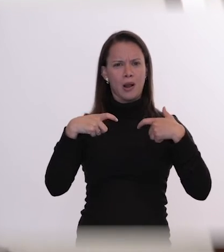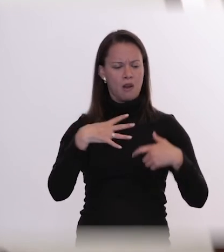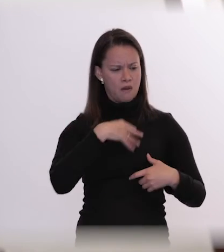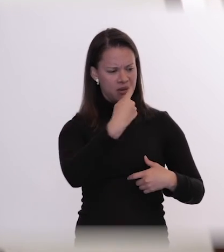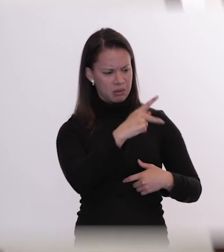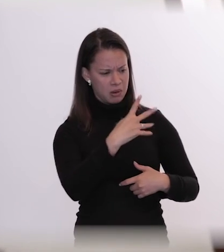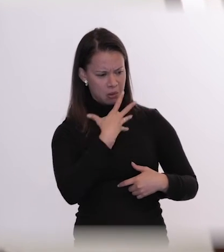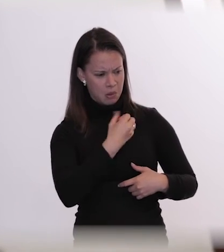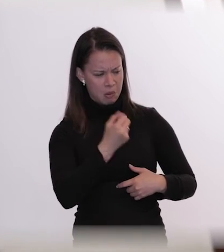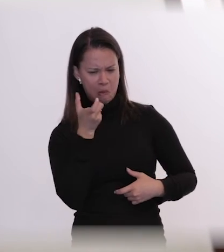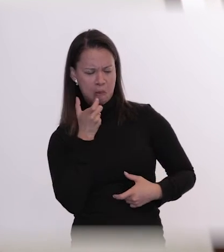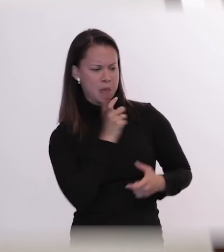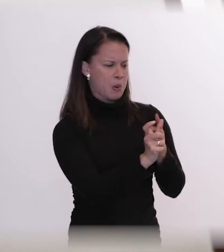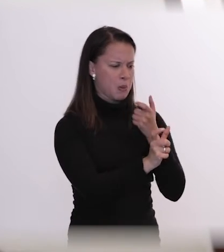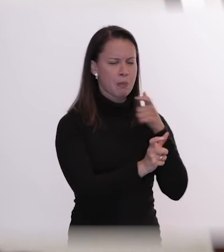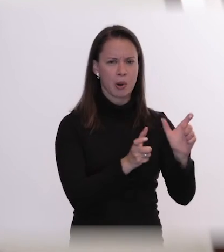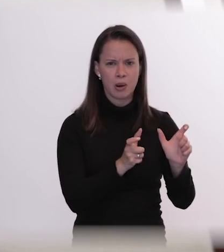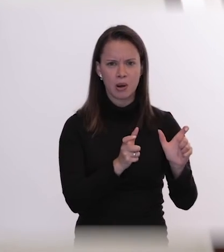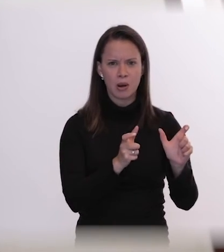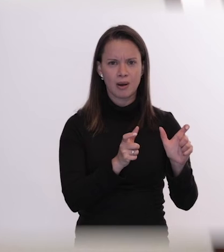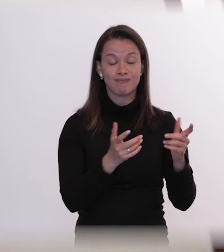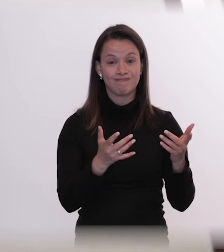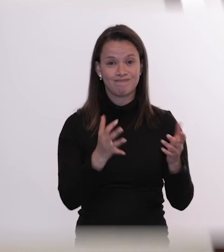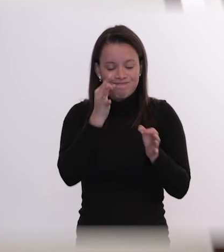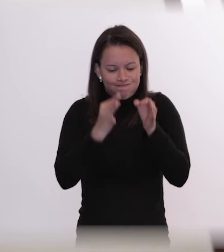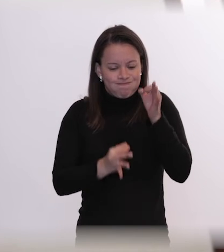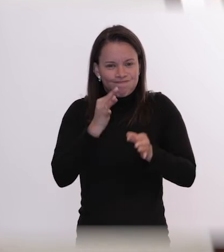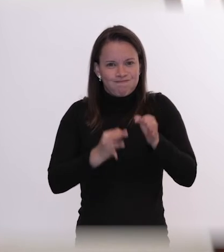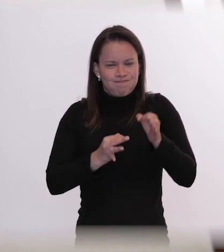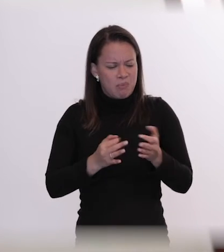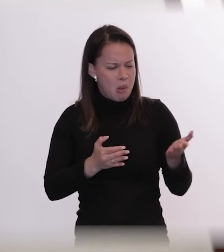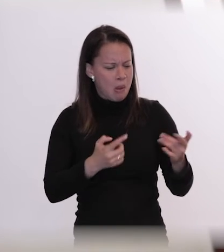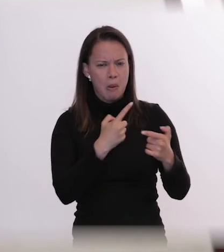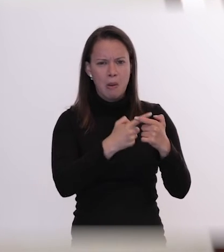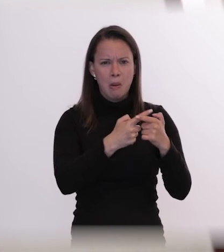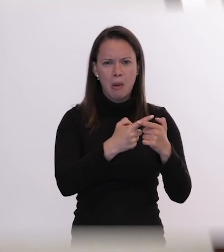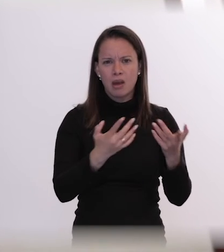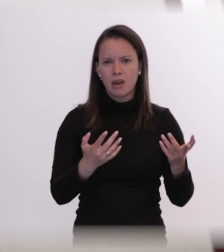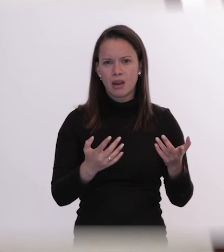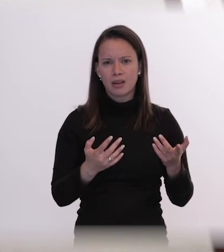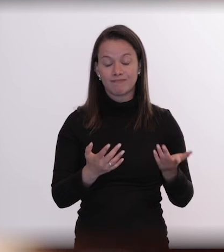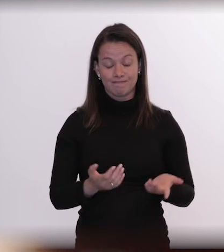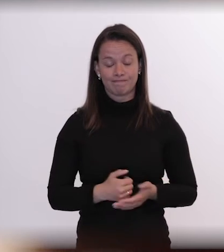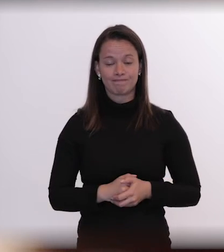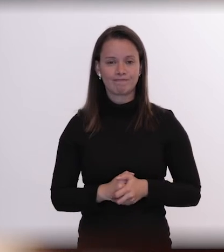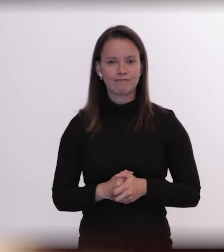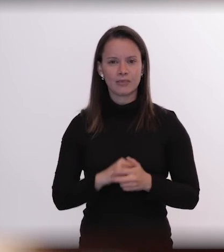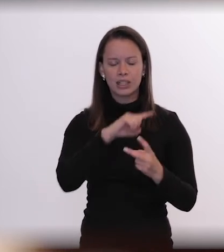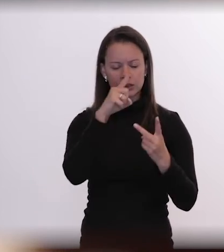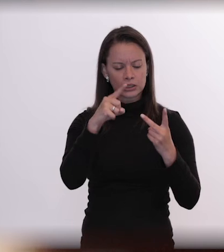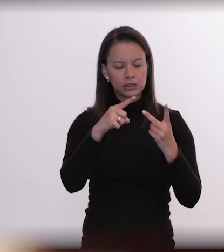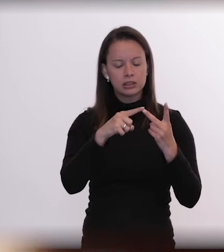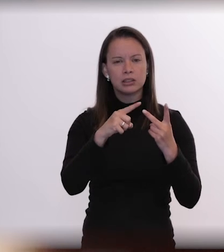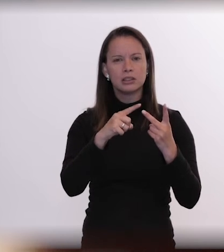suicidaram porque as pessoas logo julgam porque eles fizeram isso e os condenam depois